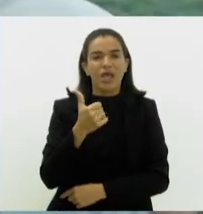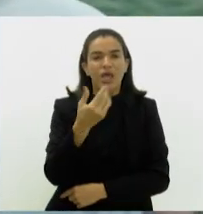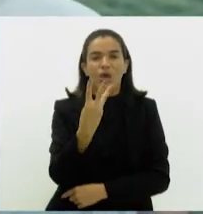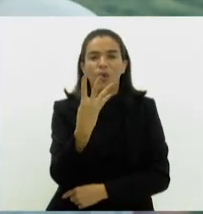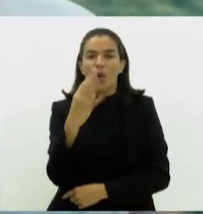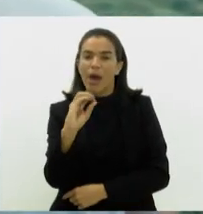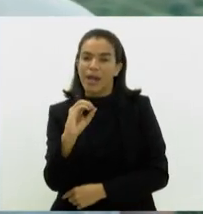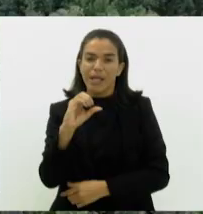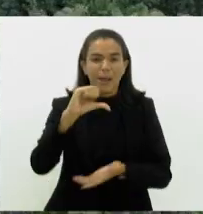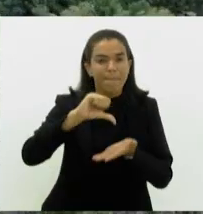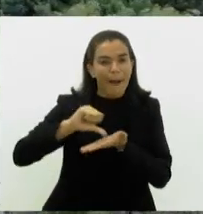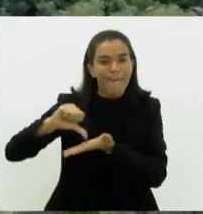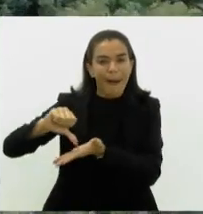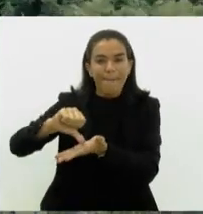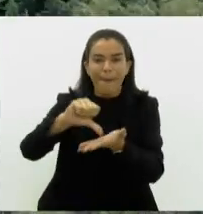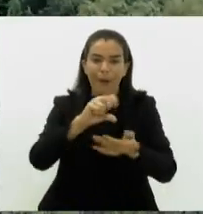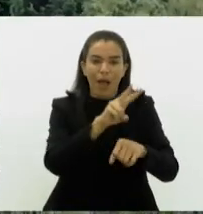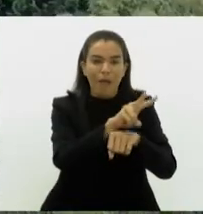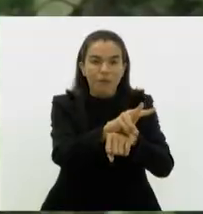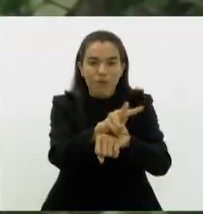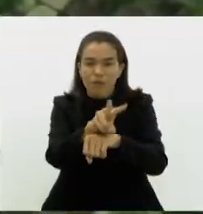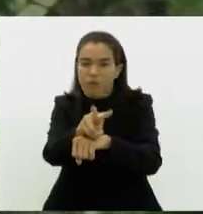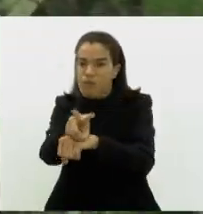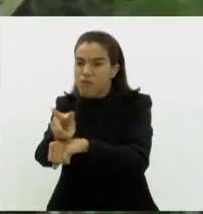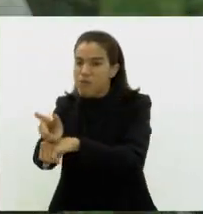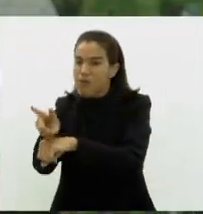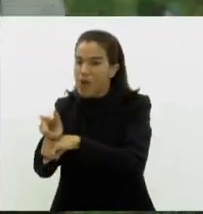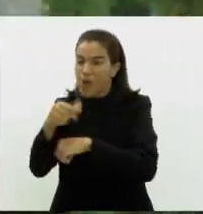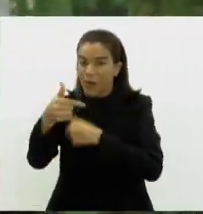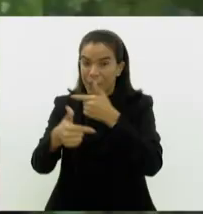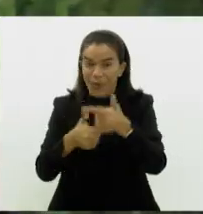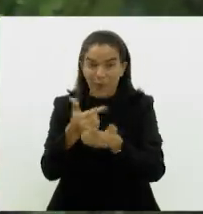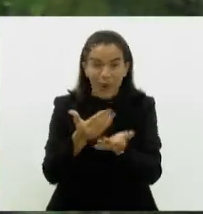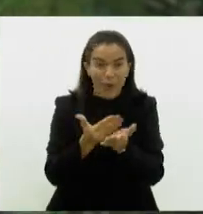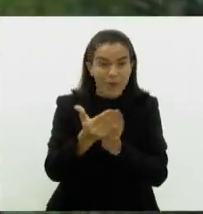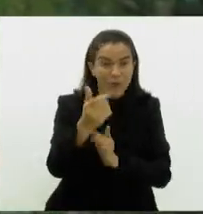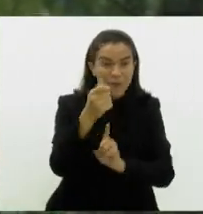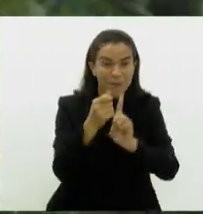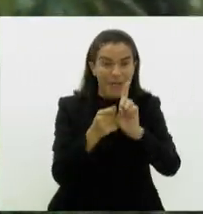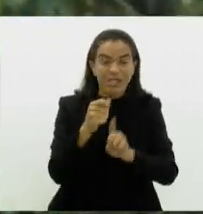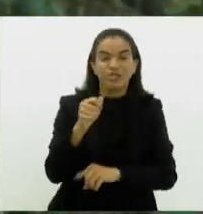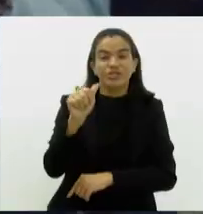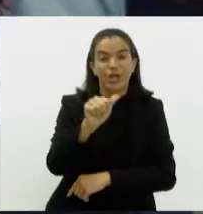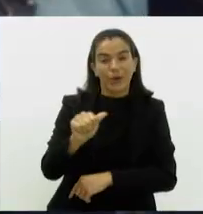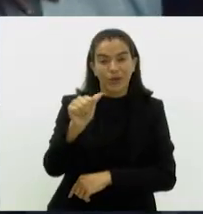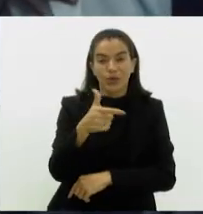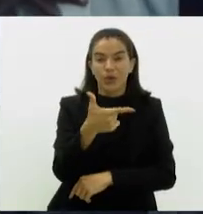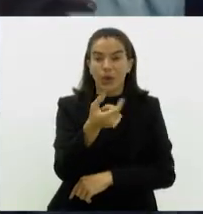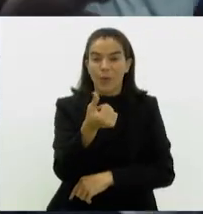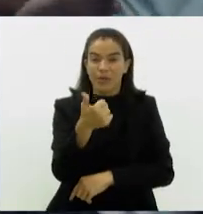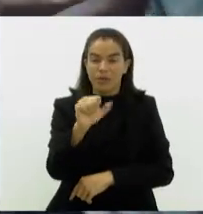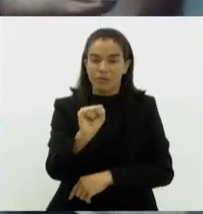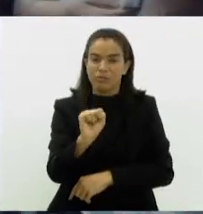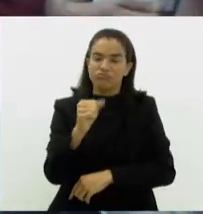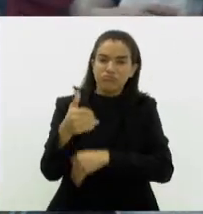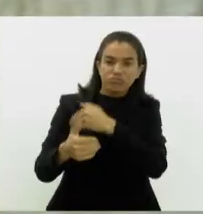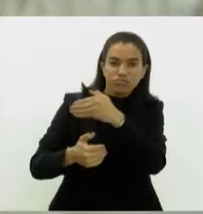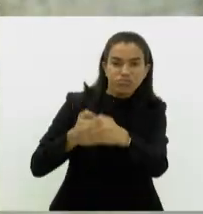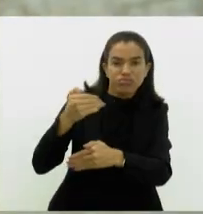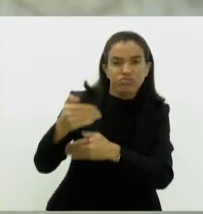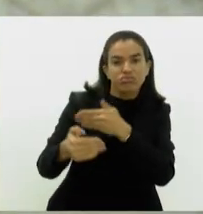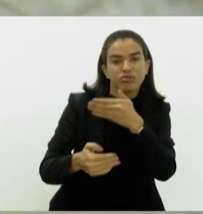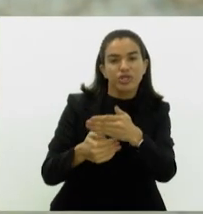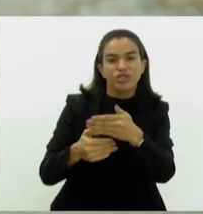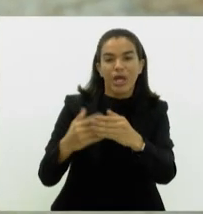instalados em várias partes da reserva. O trabalho teve início em agosto de 2018 e, desde então, já